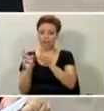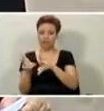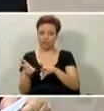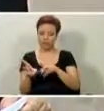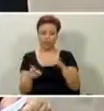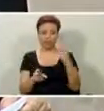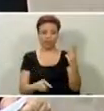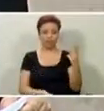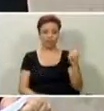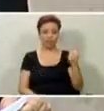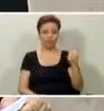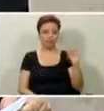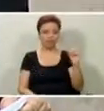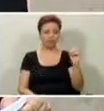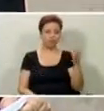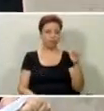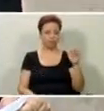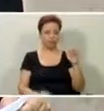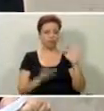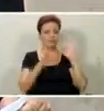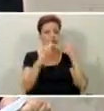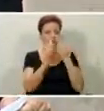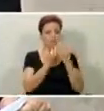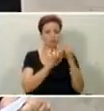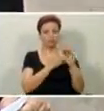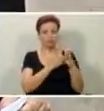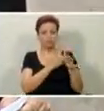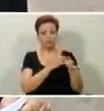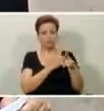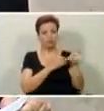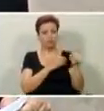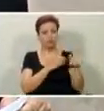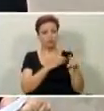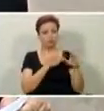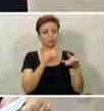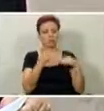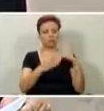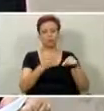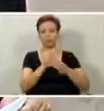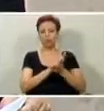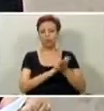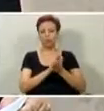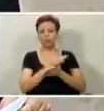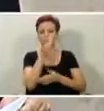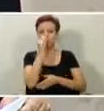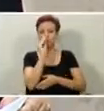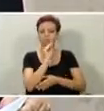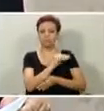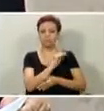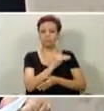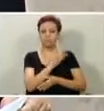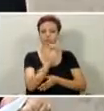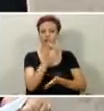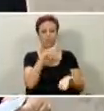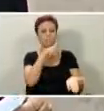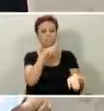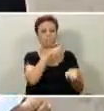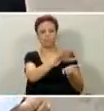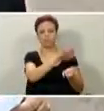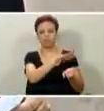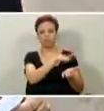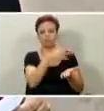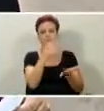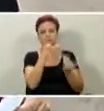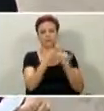350, aproximadamente, famílias, ninguém discute nada. Simplesmente dão um pontapé nelas como se